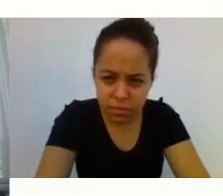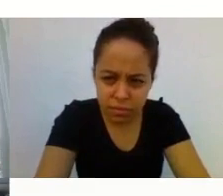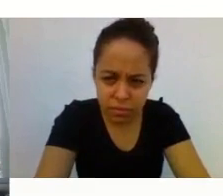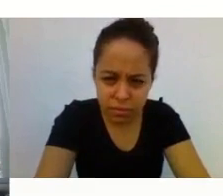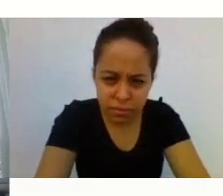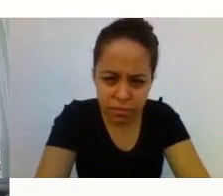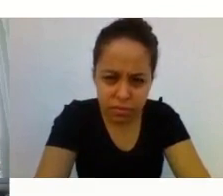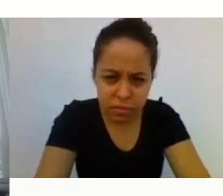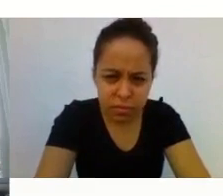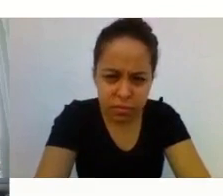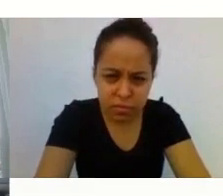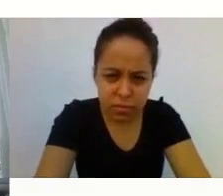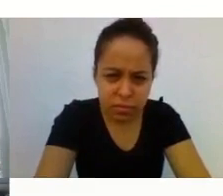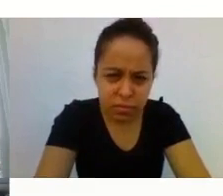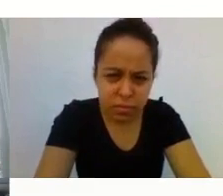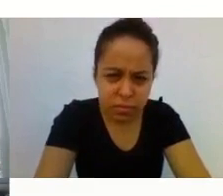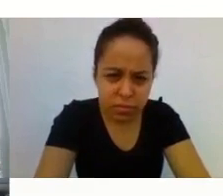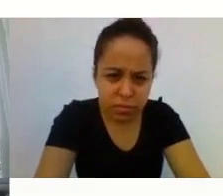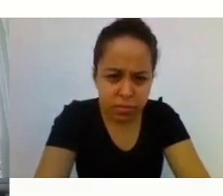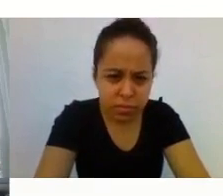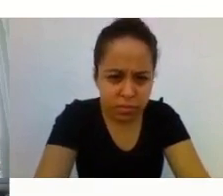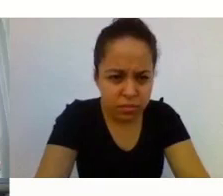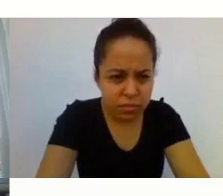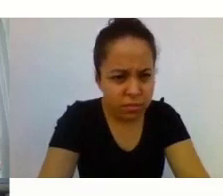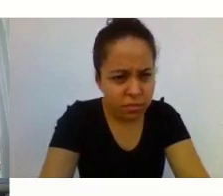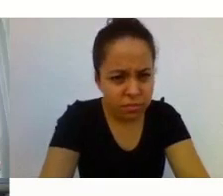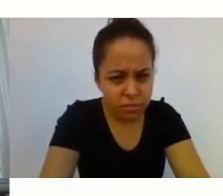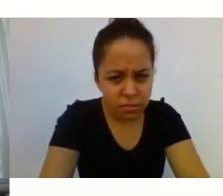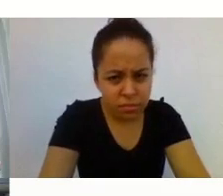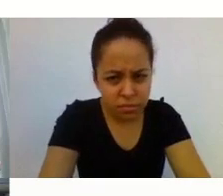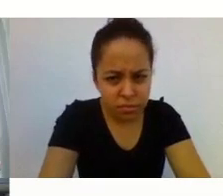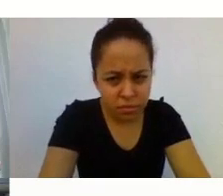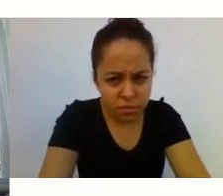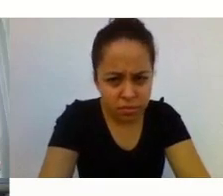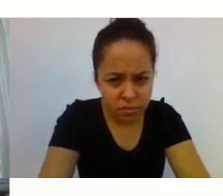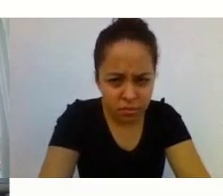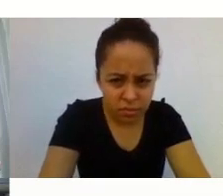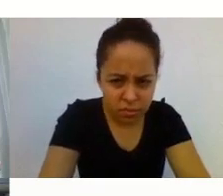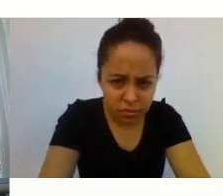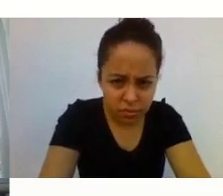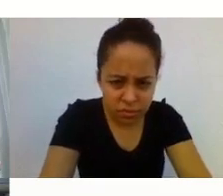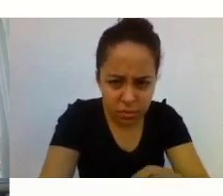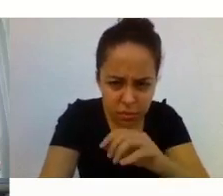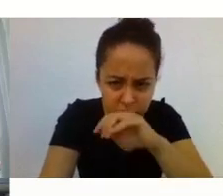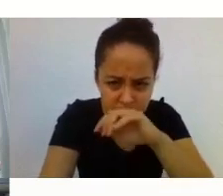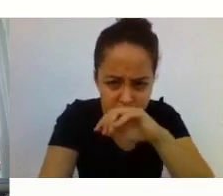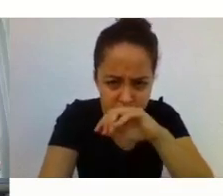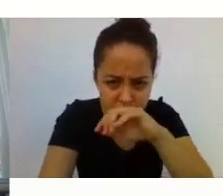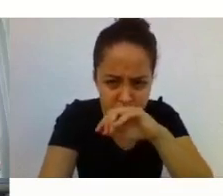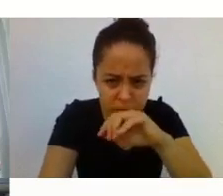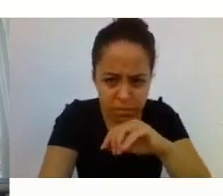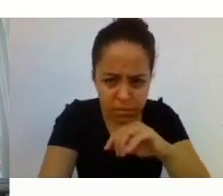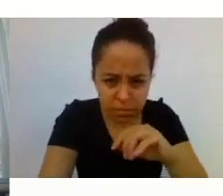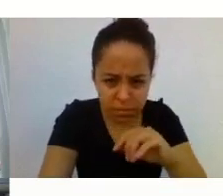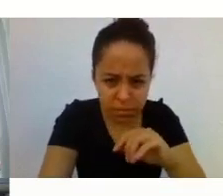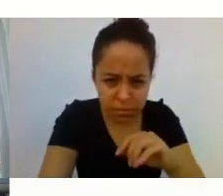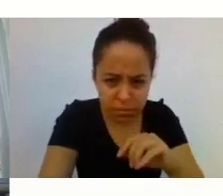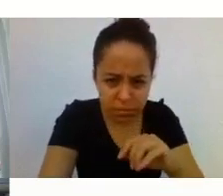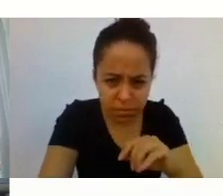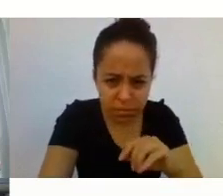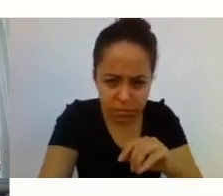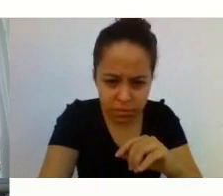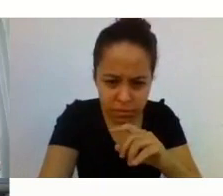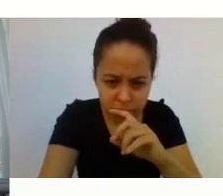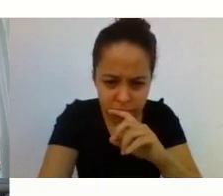Próximo sorteio Próximo Código 013 Servidores do IFES Ampla Concorrência